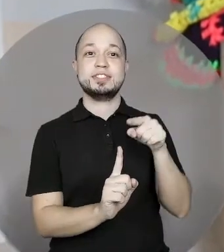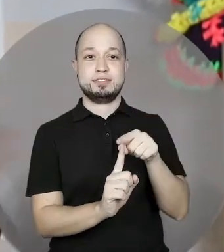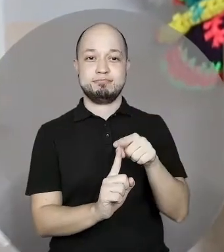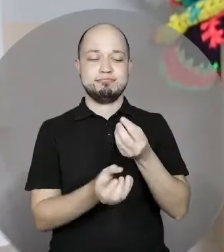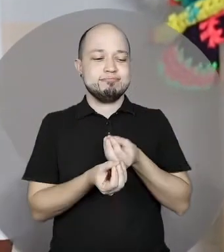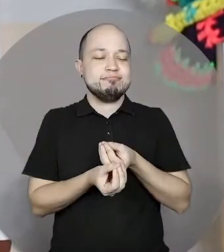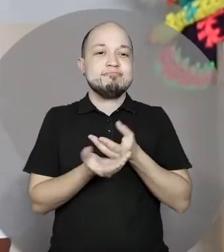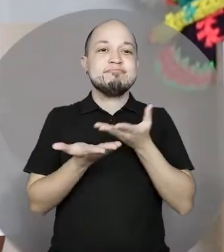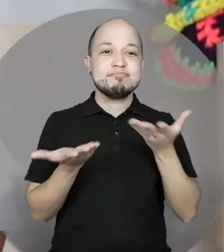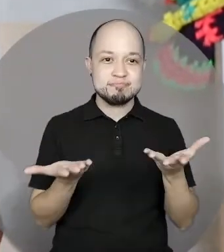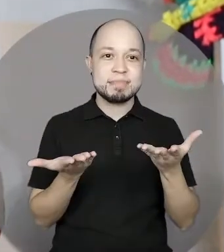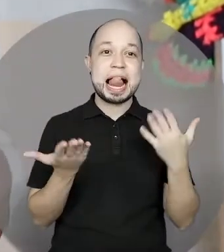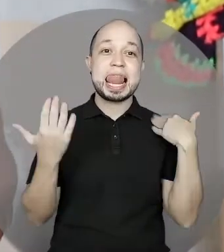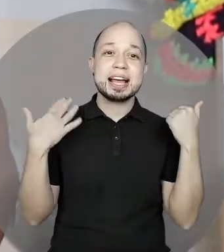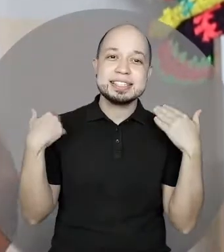lazer,